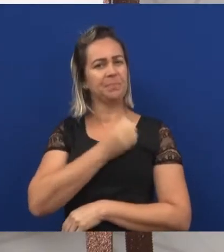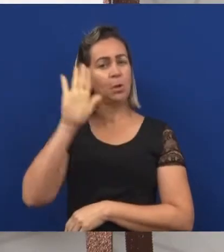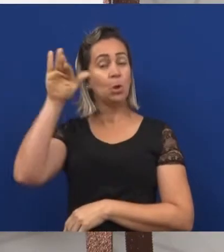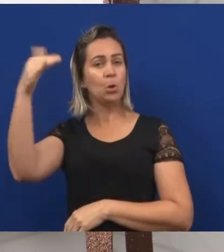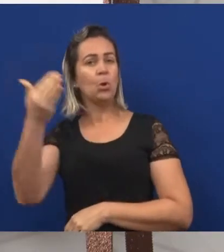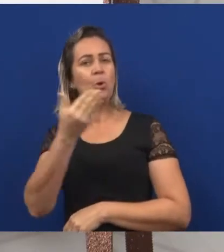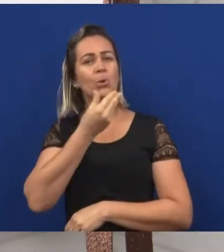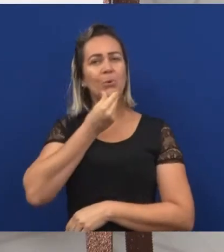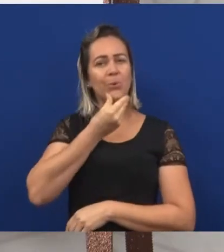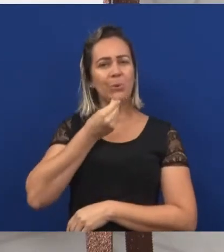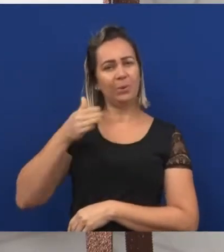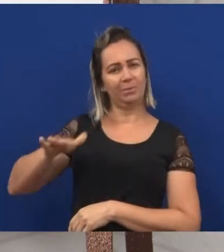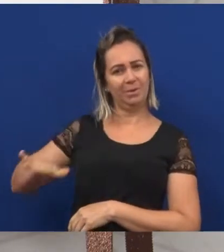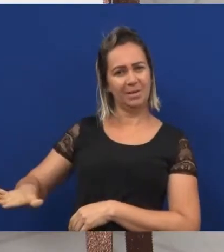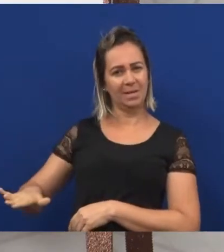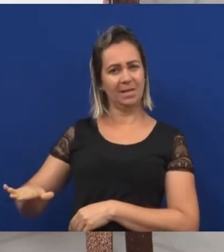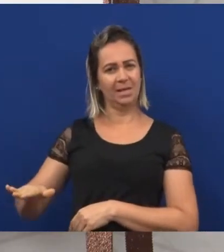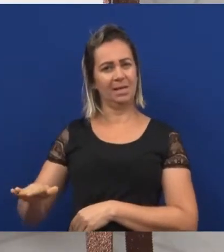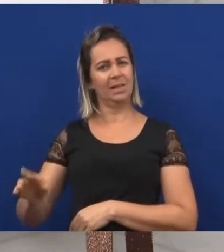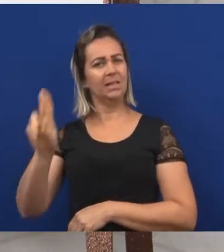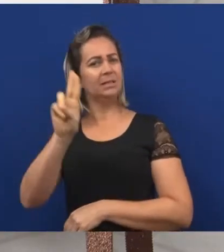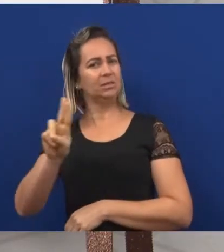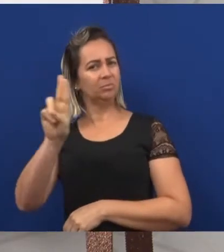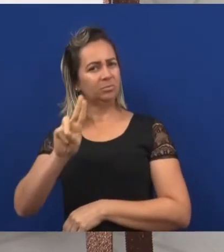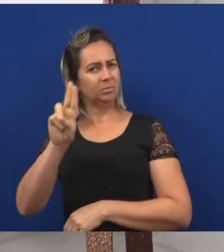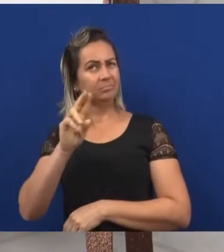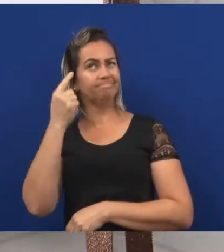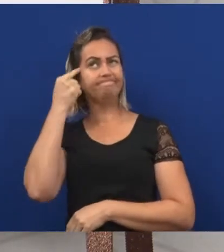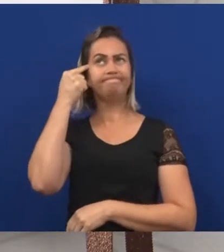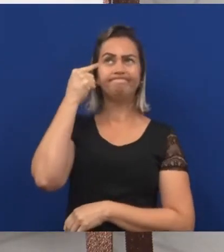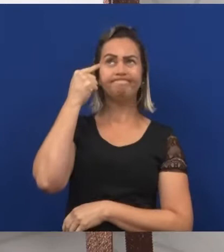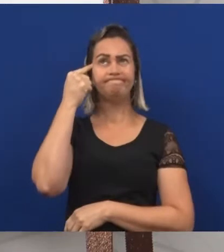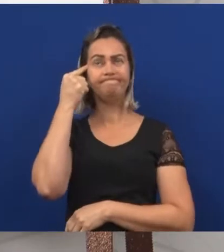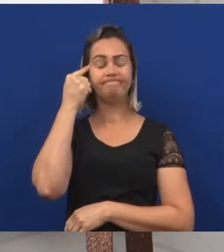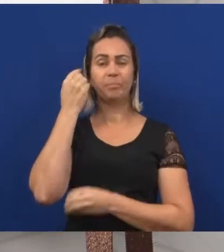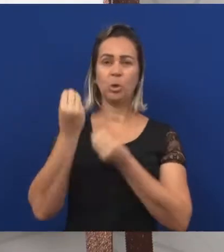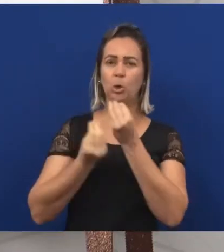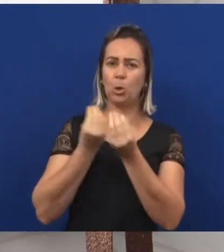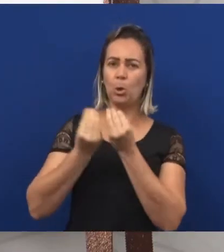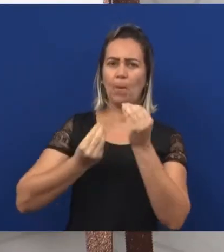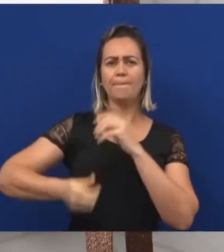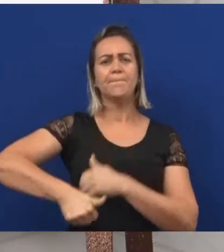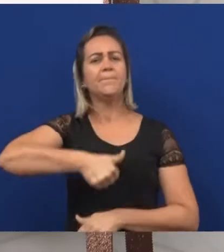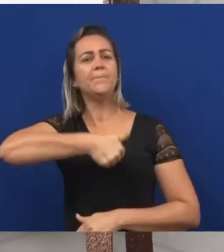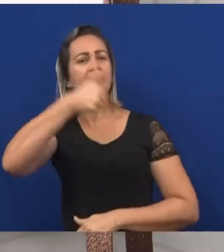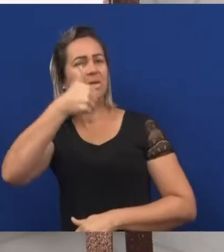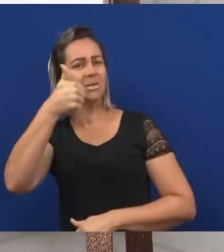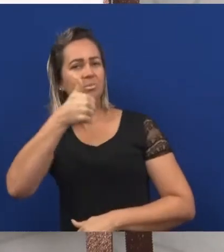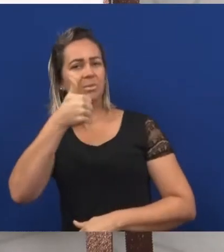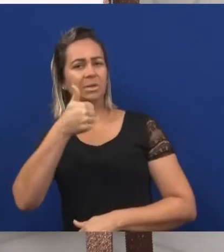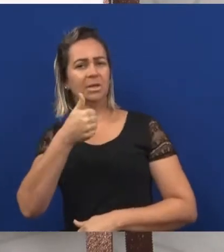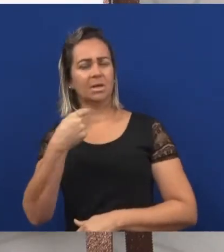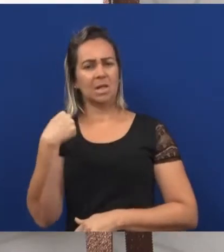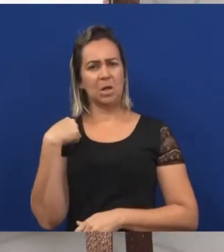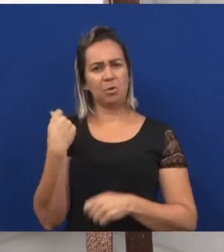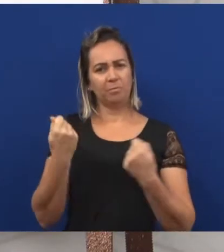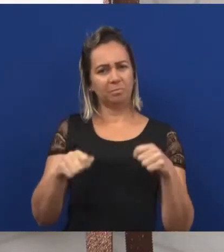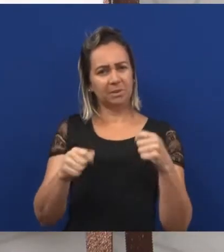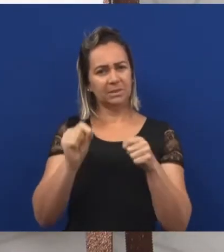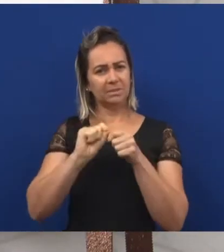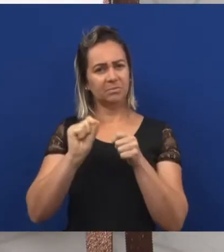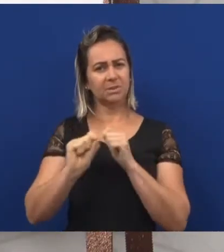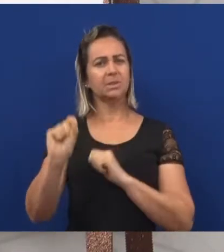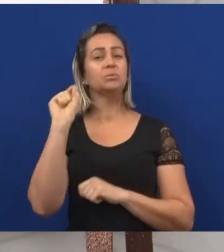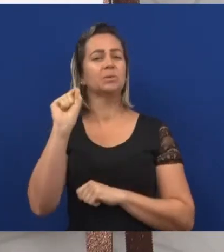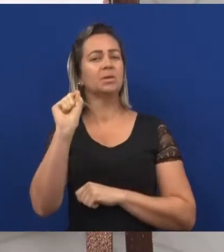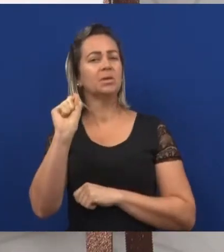aniversário, ele começou a pensar o que, primeiro, eu preciso fazer para que a minha